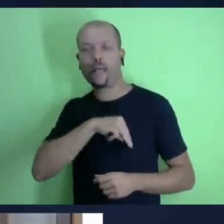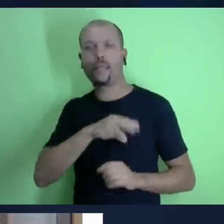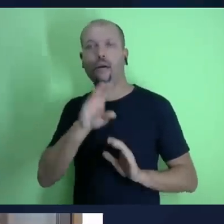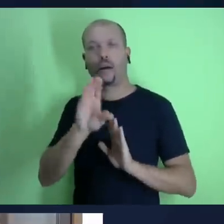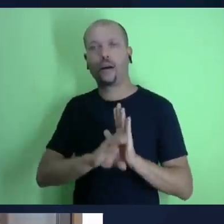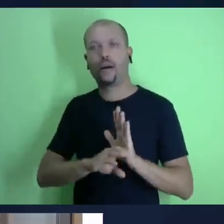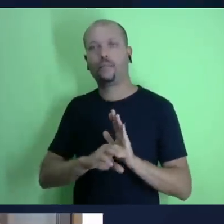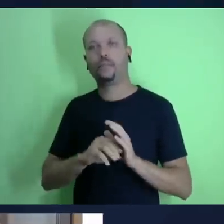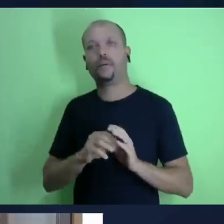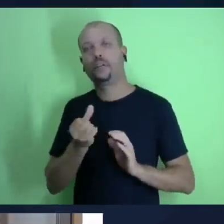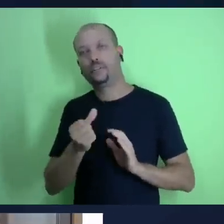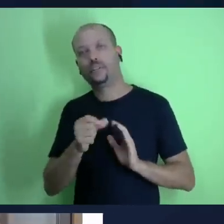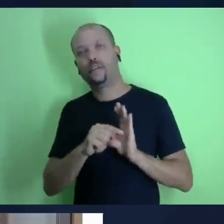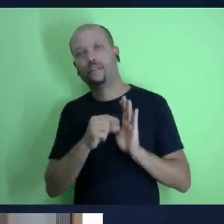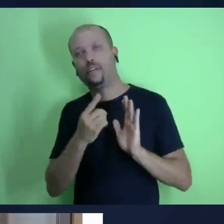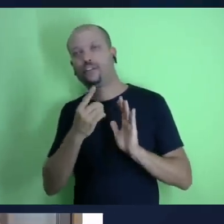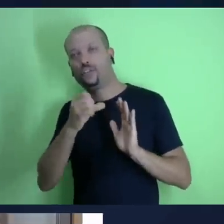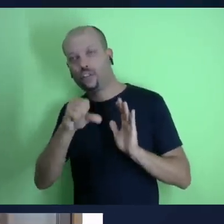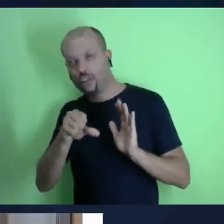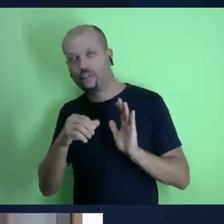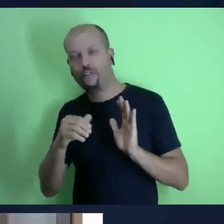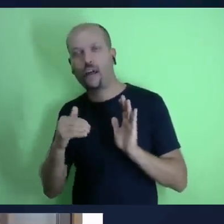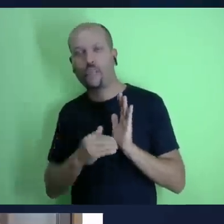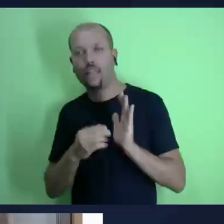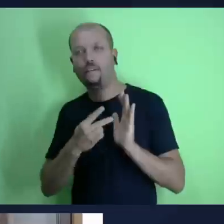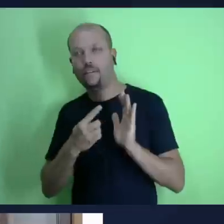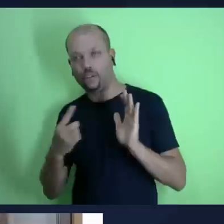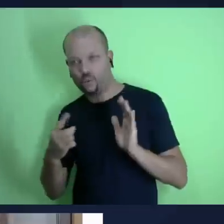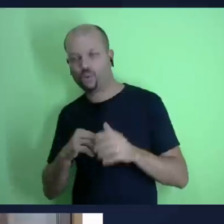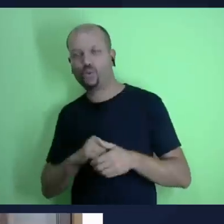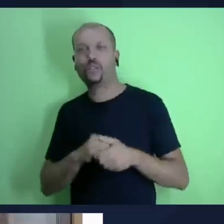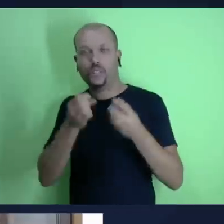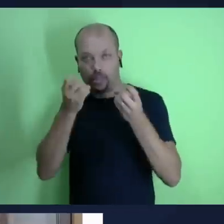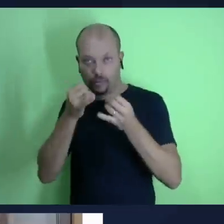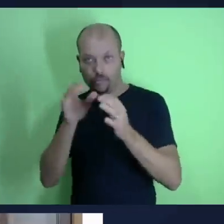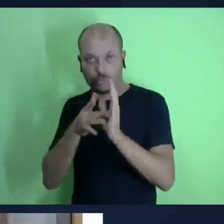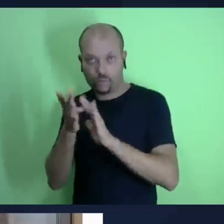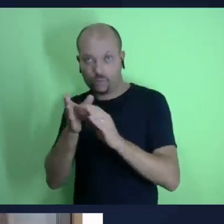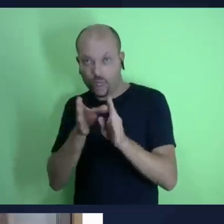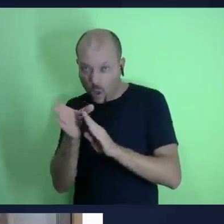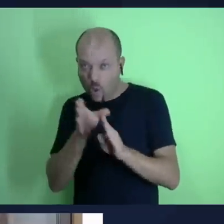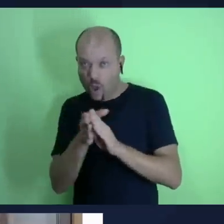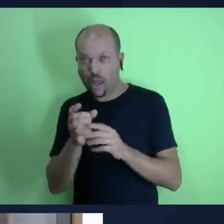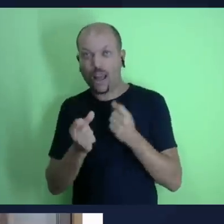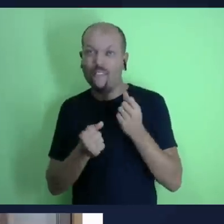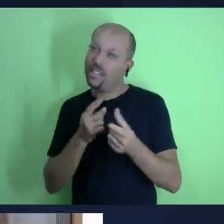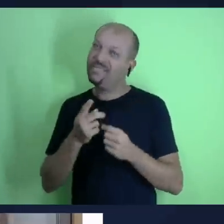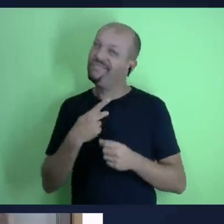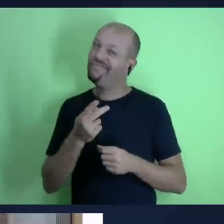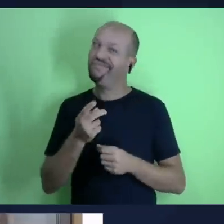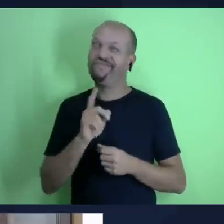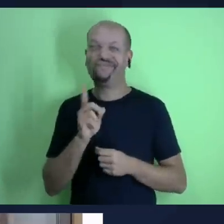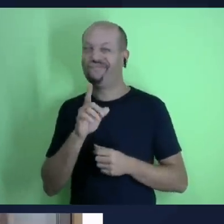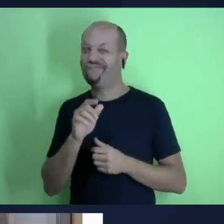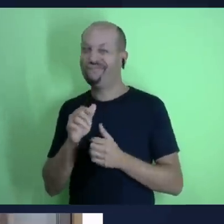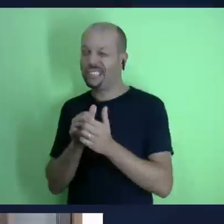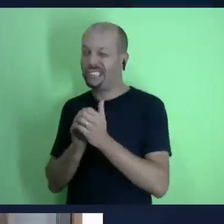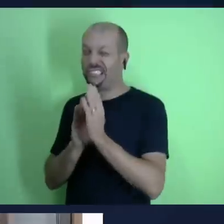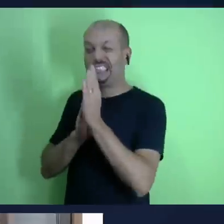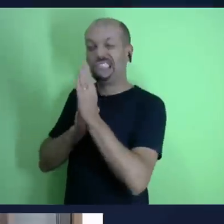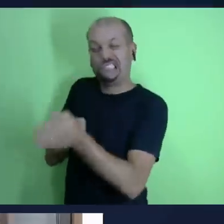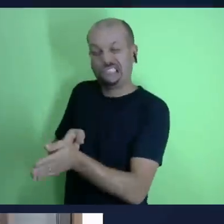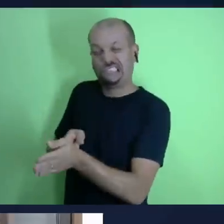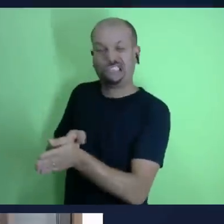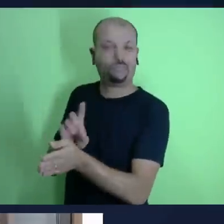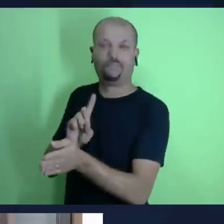e ele e eu vou começar do fim para o começo né no verso 21 ele diz assim é porque onde